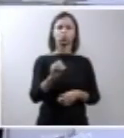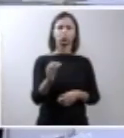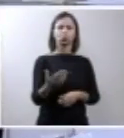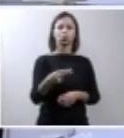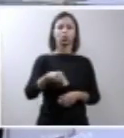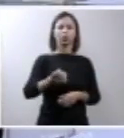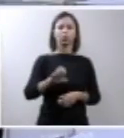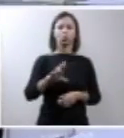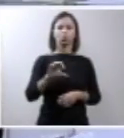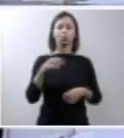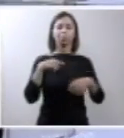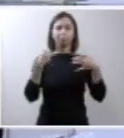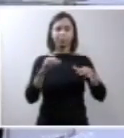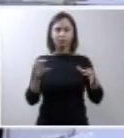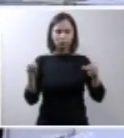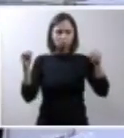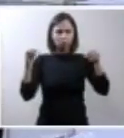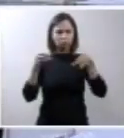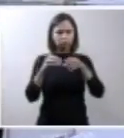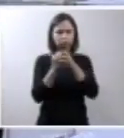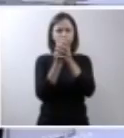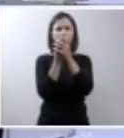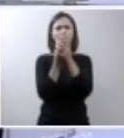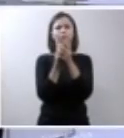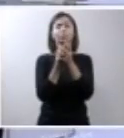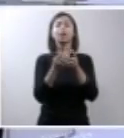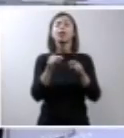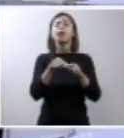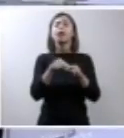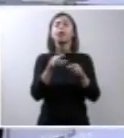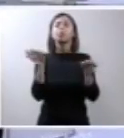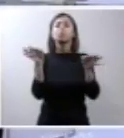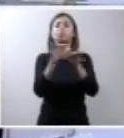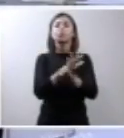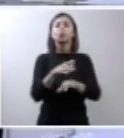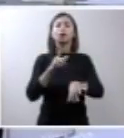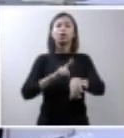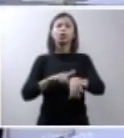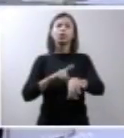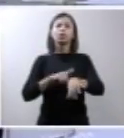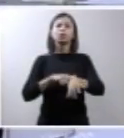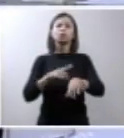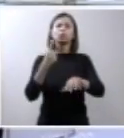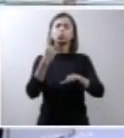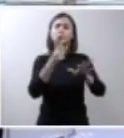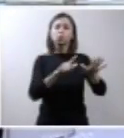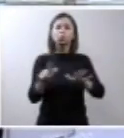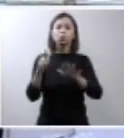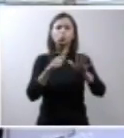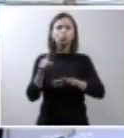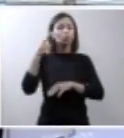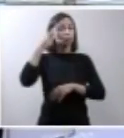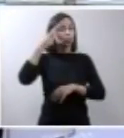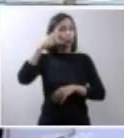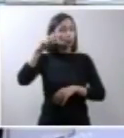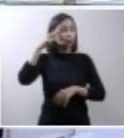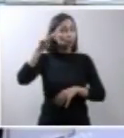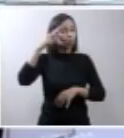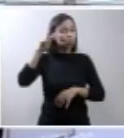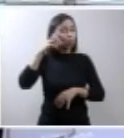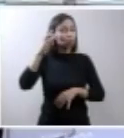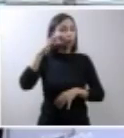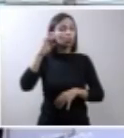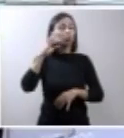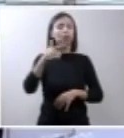fundido e esse tubo neural totalmente formado no 28º dia pós-concepção. Nós